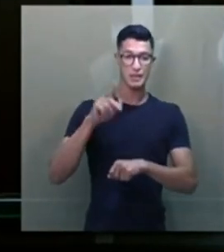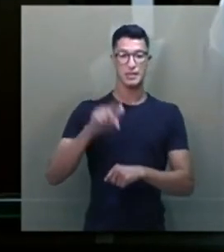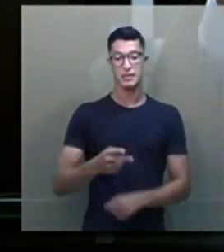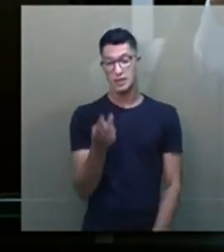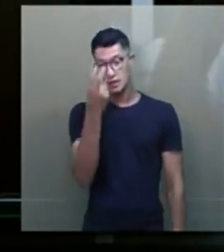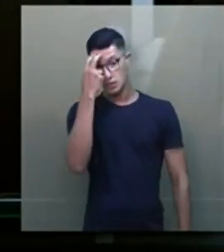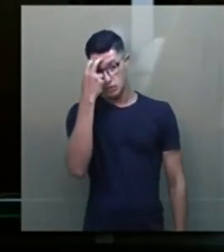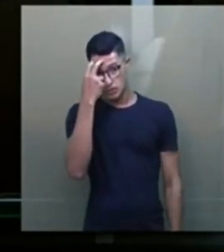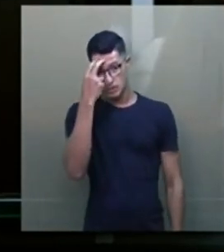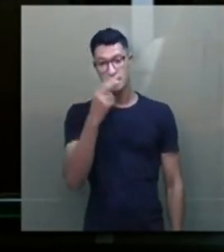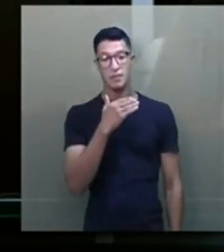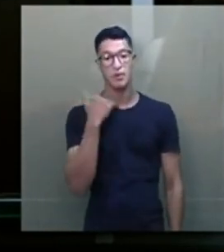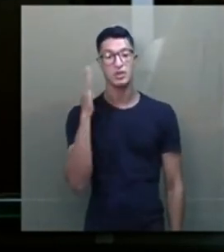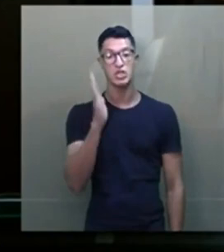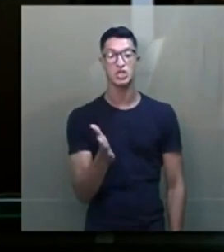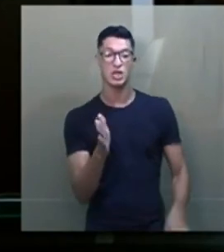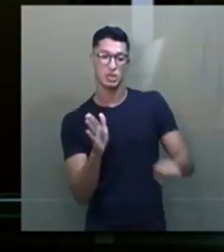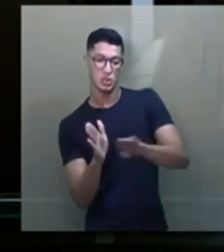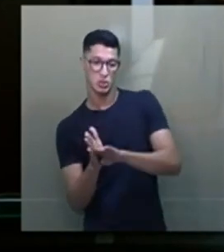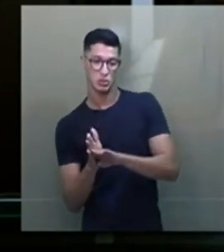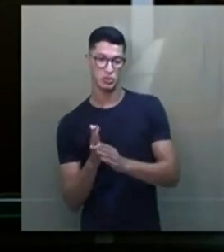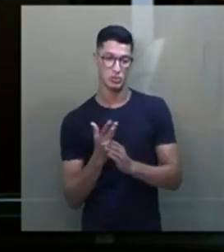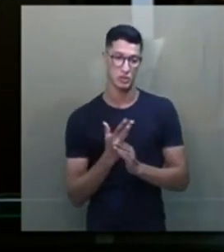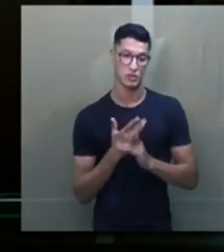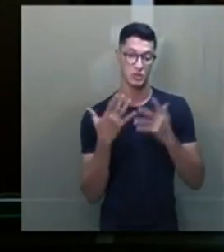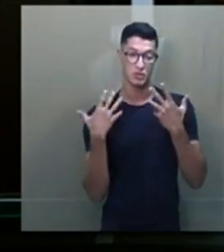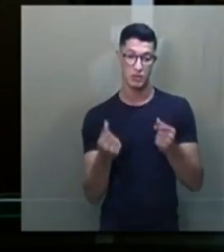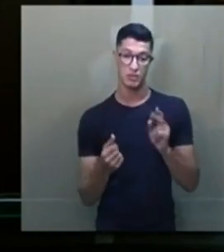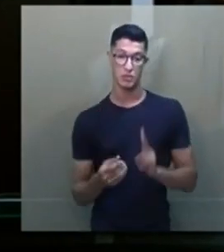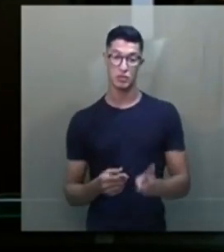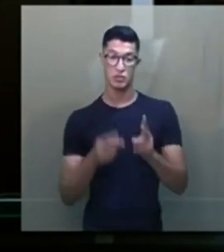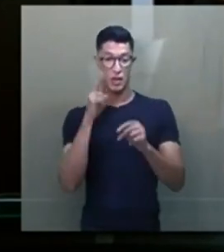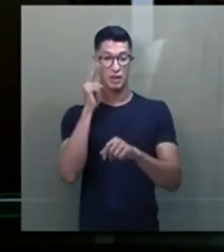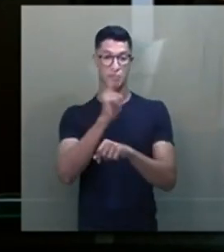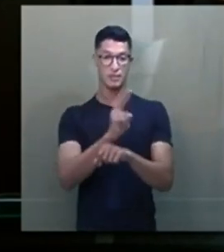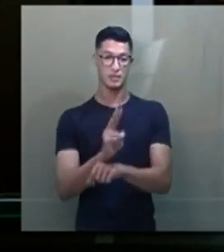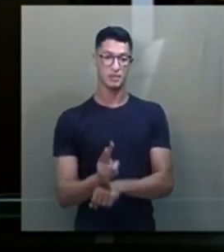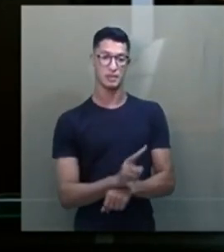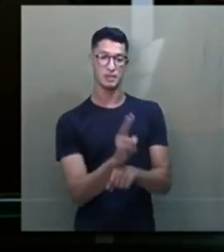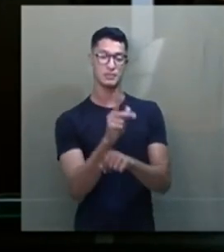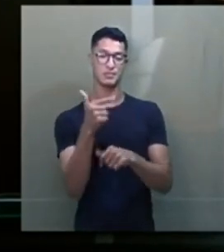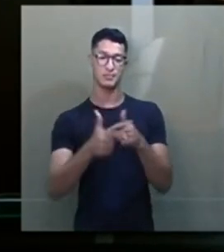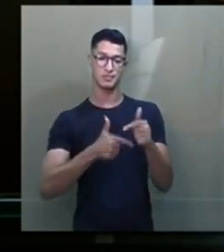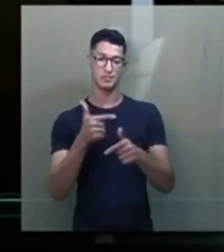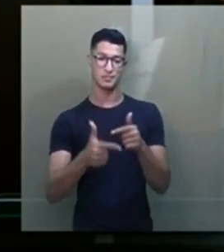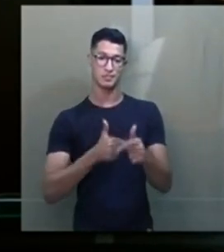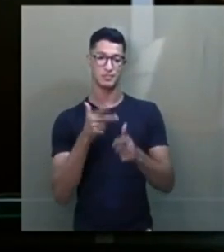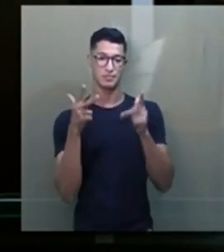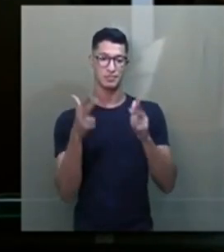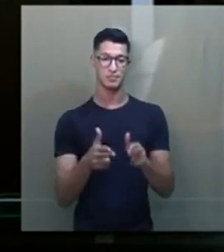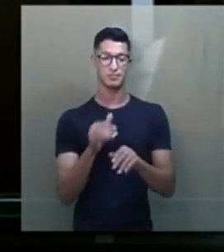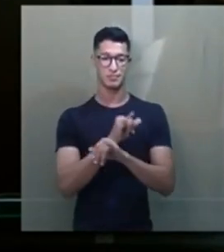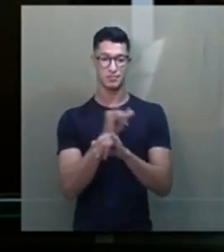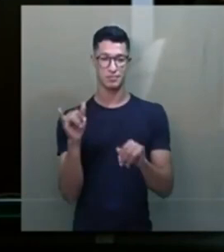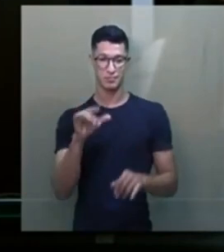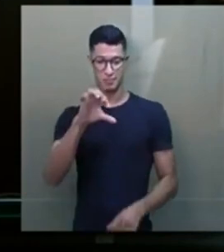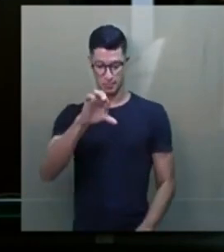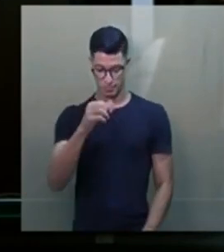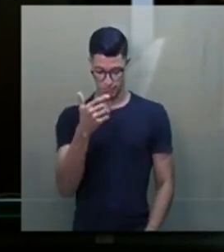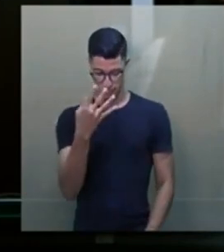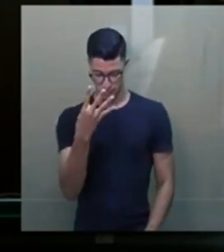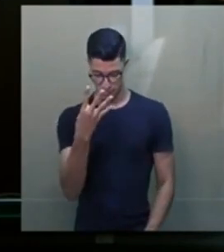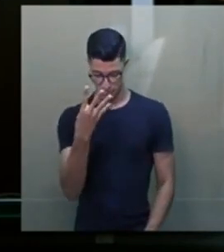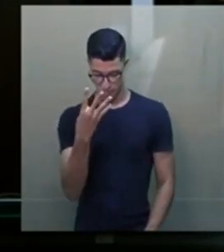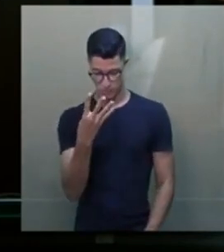cultura da morte já chegou. Então vamos continuar vigilantes, atuando, como diz a questão 942,